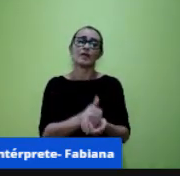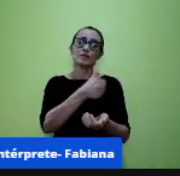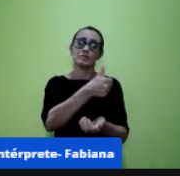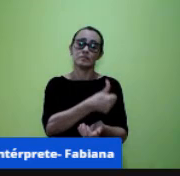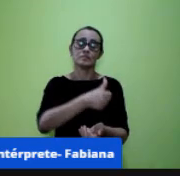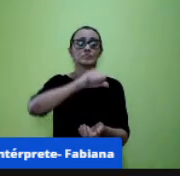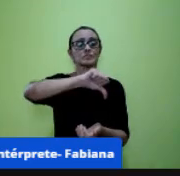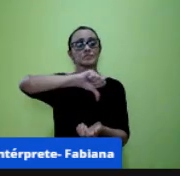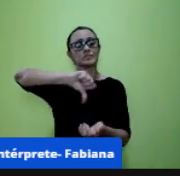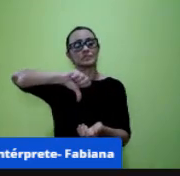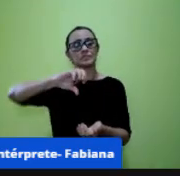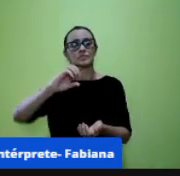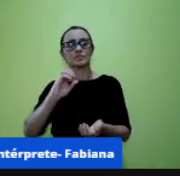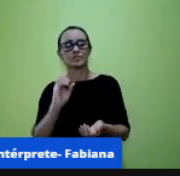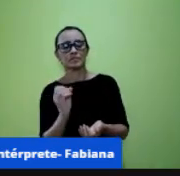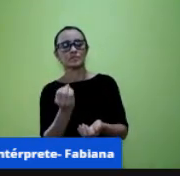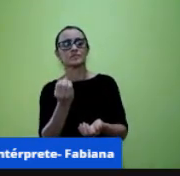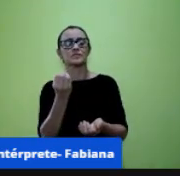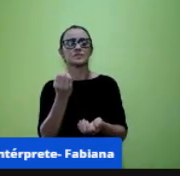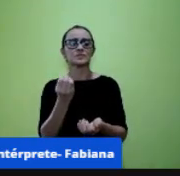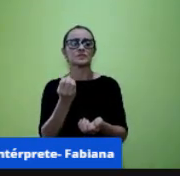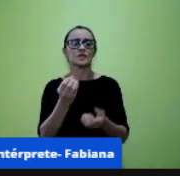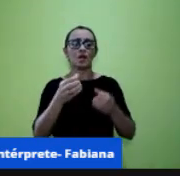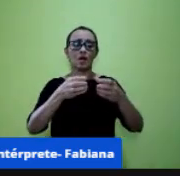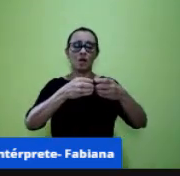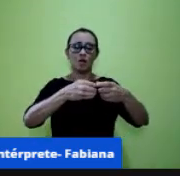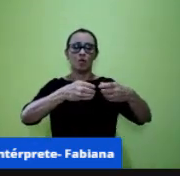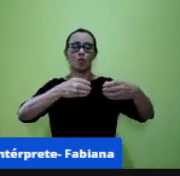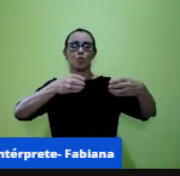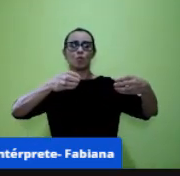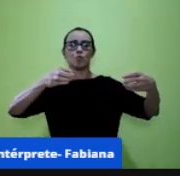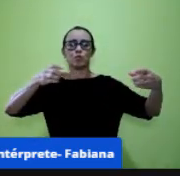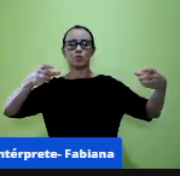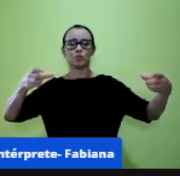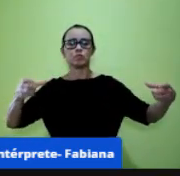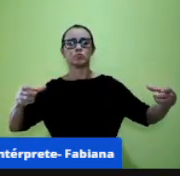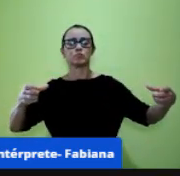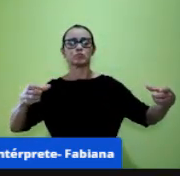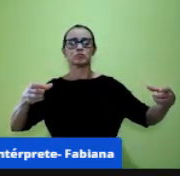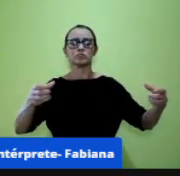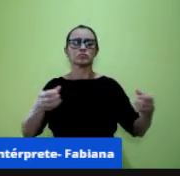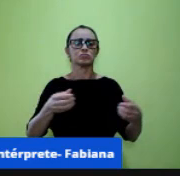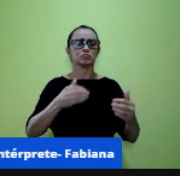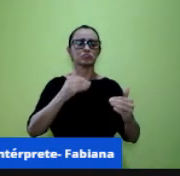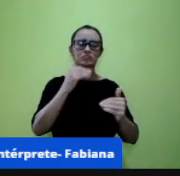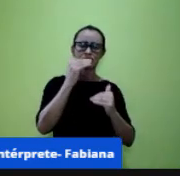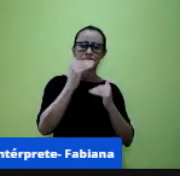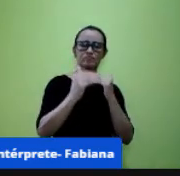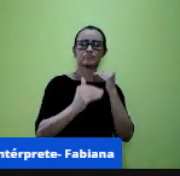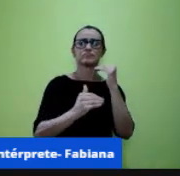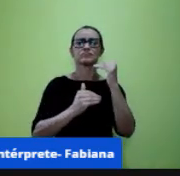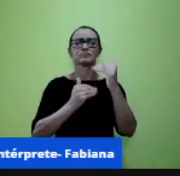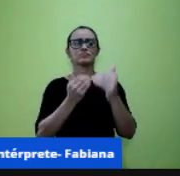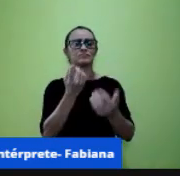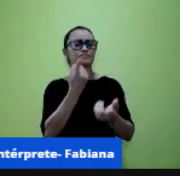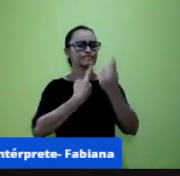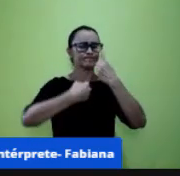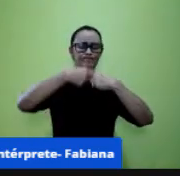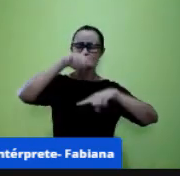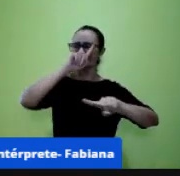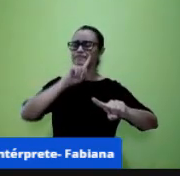popularizou a rede da internet foi evoluindo as coisas foram crescendo uma interatividade